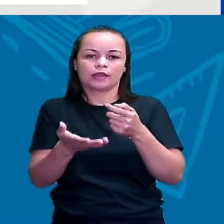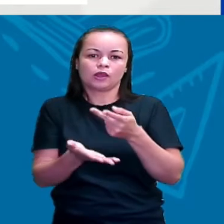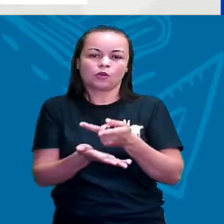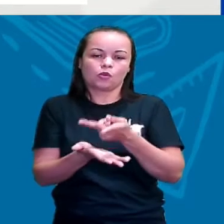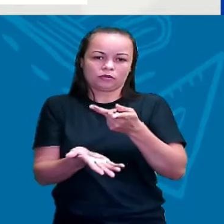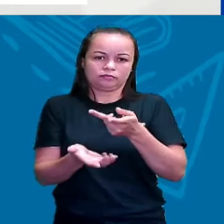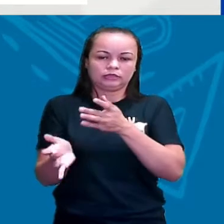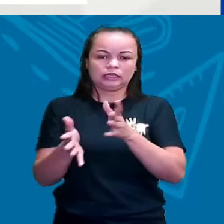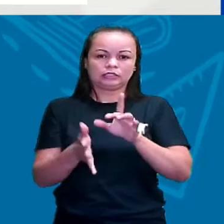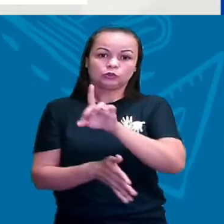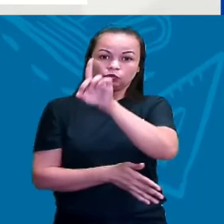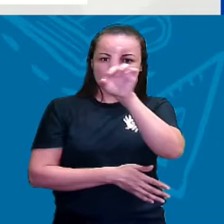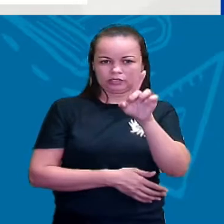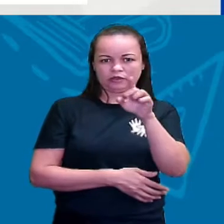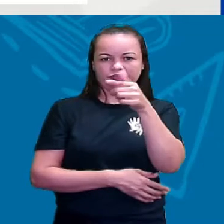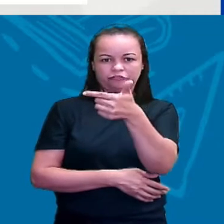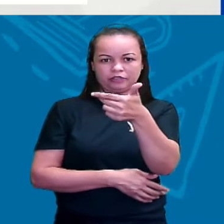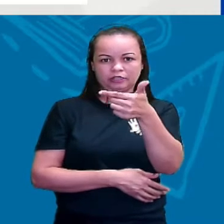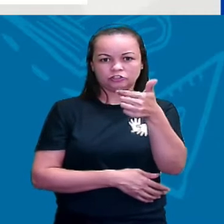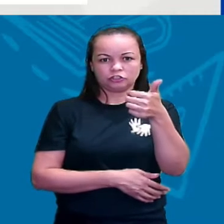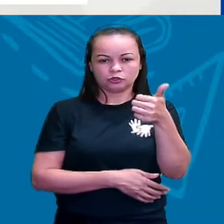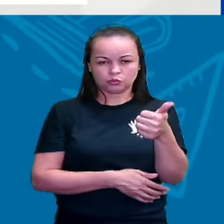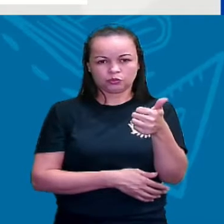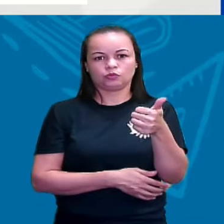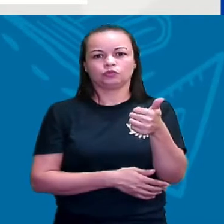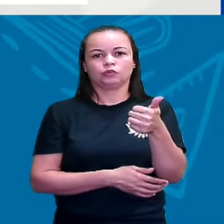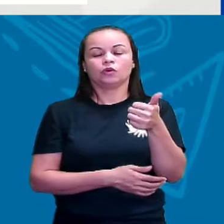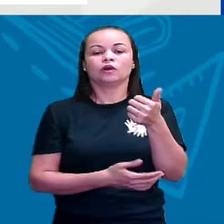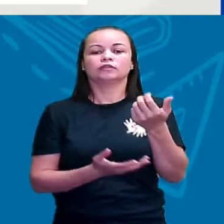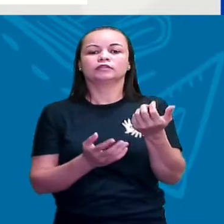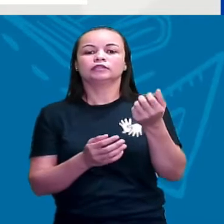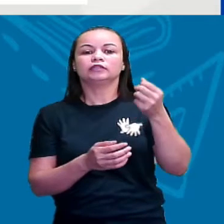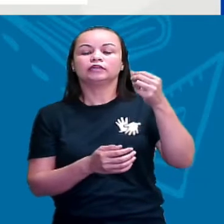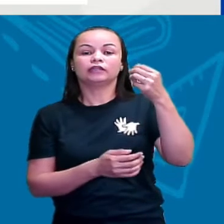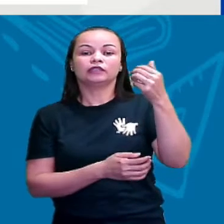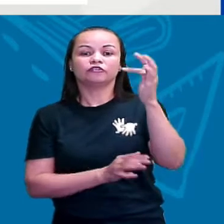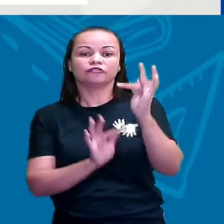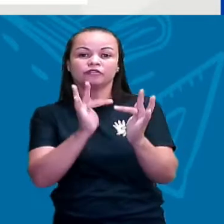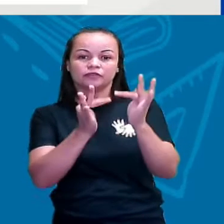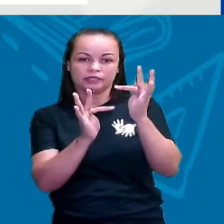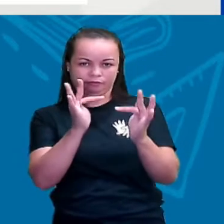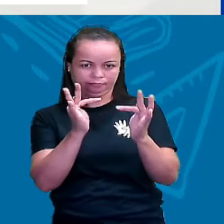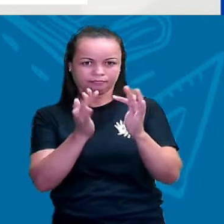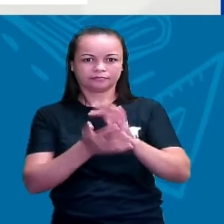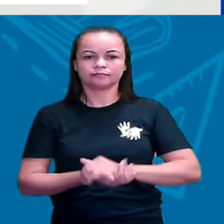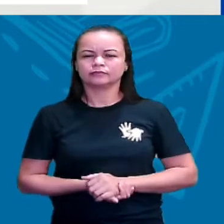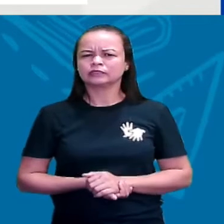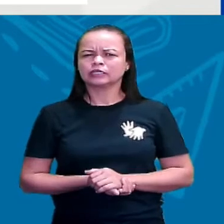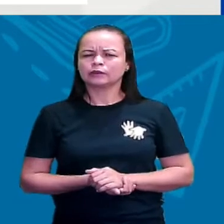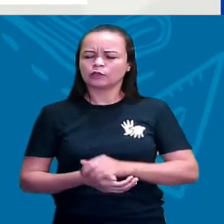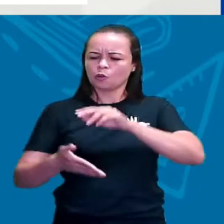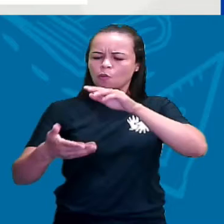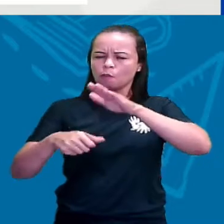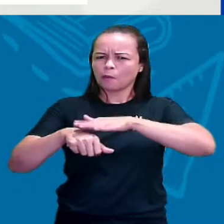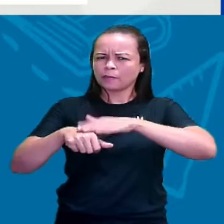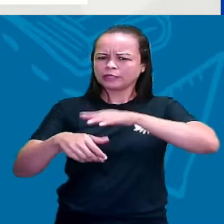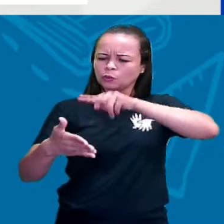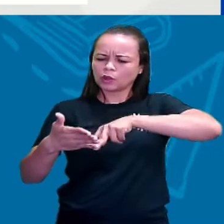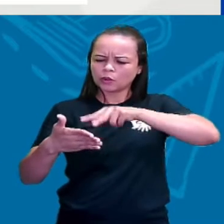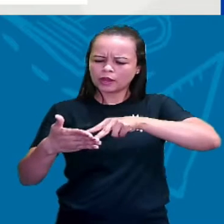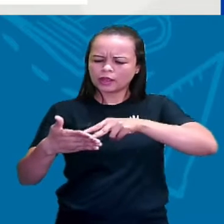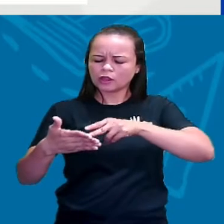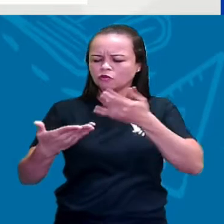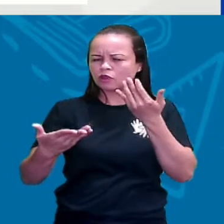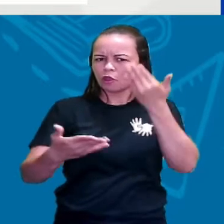no dia 21 de março. A partir do momento que eu leio essa notícia, eu vou ficar informada